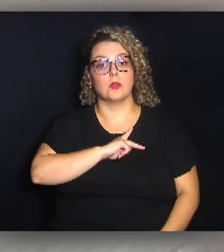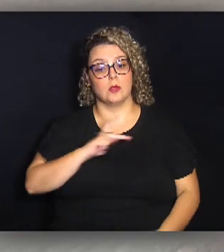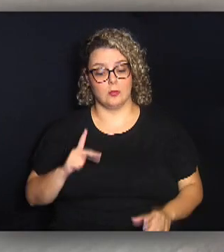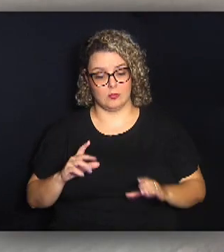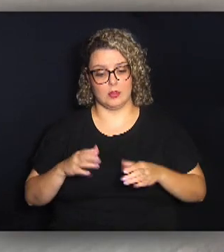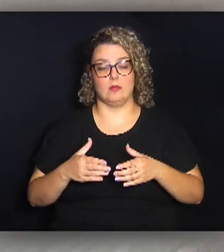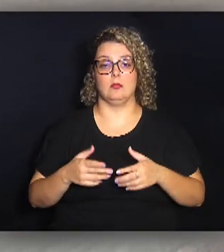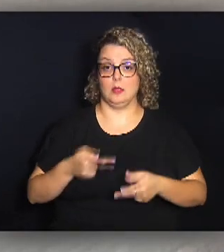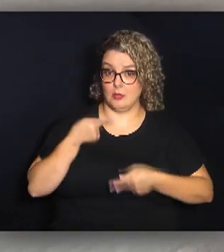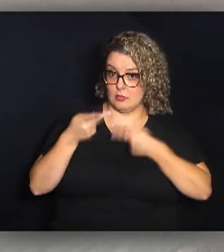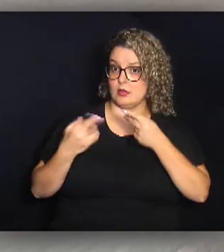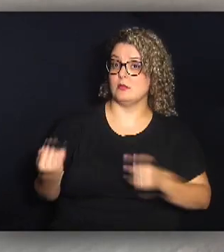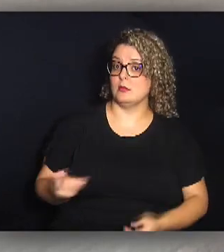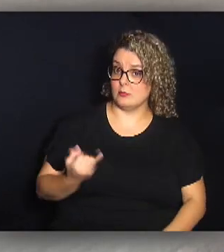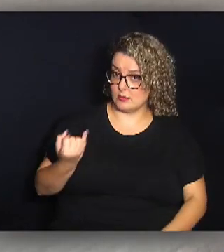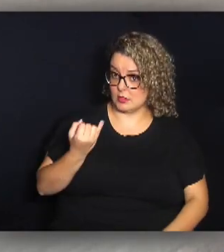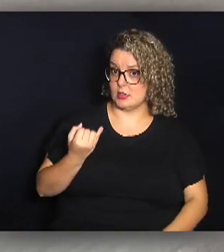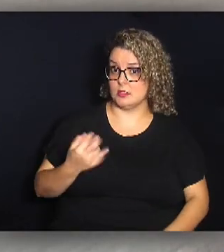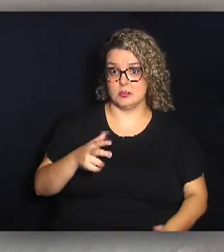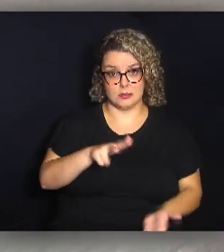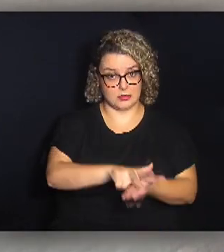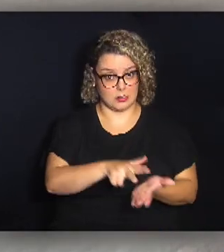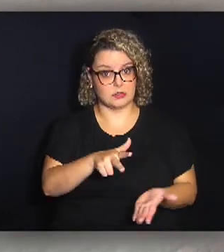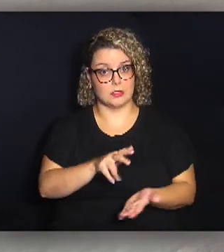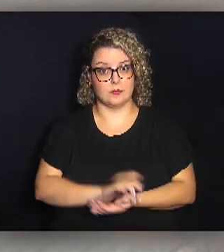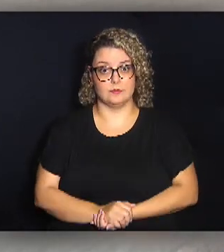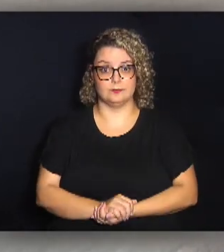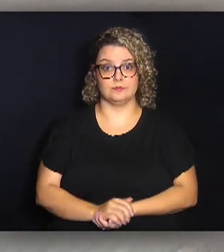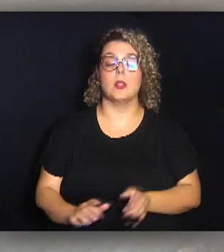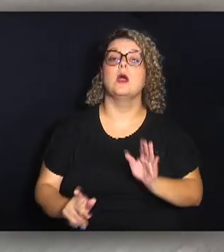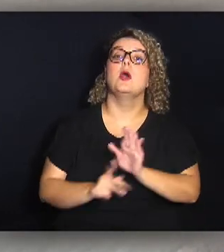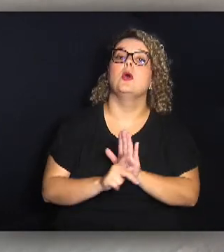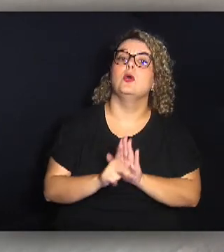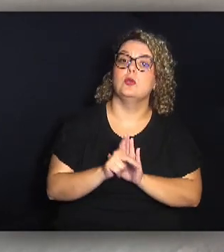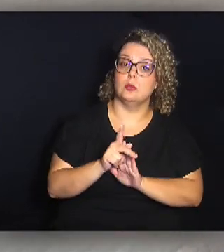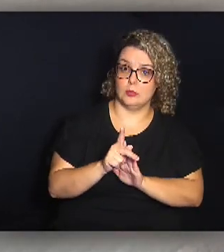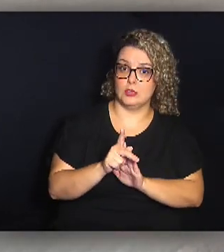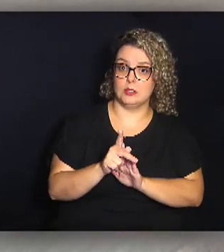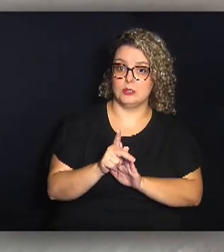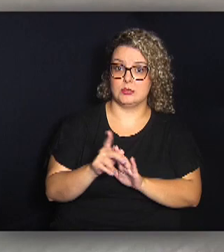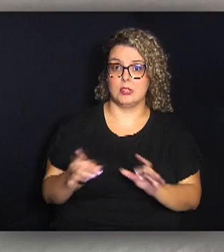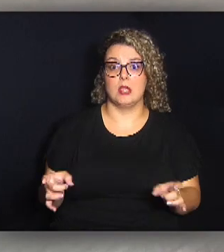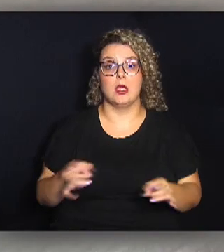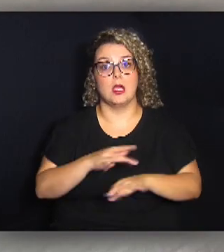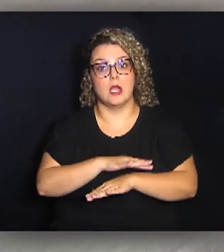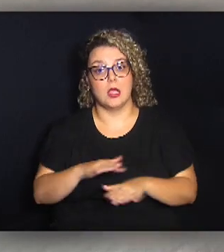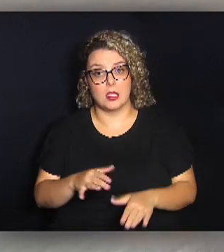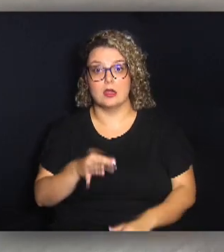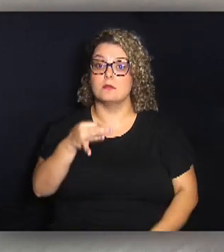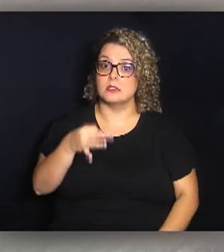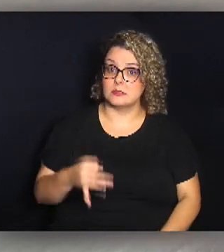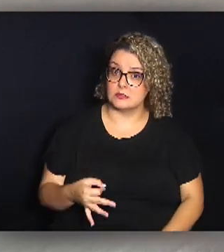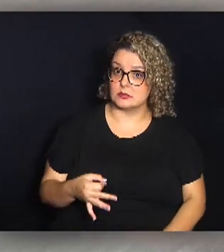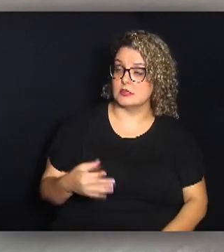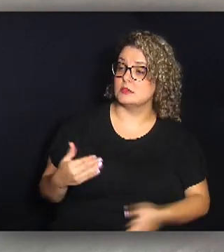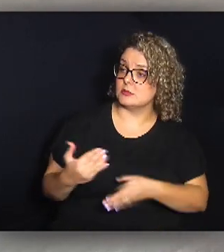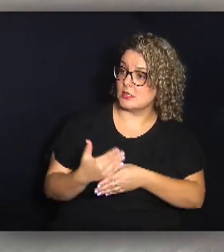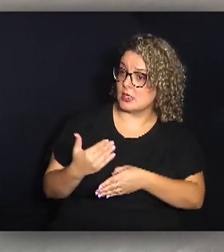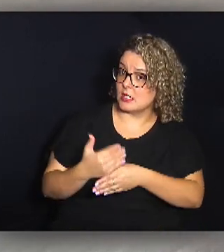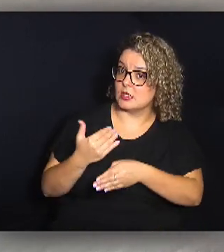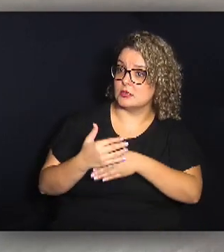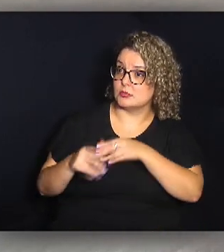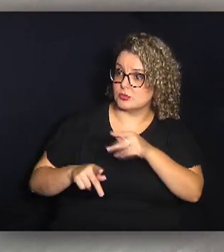destacou a importância das regularizações. Esse projeto, ele mira exatamente nas construções